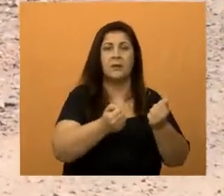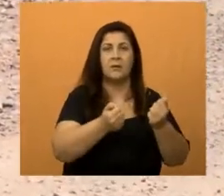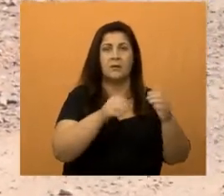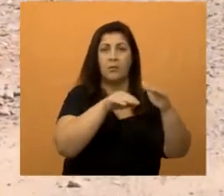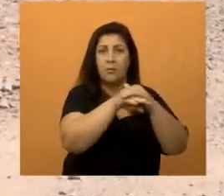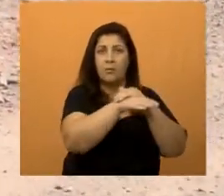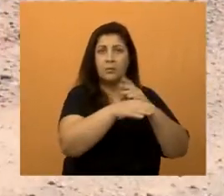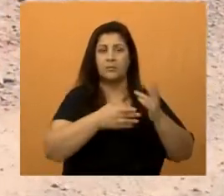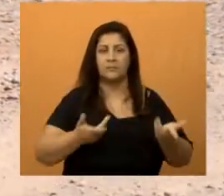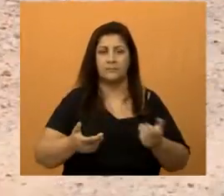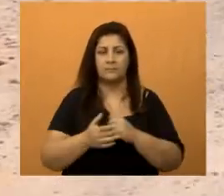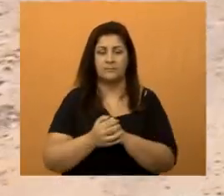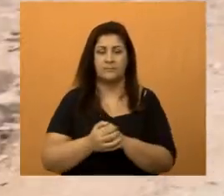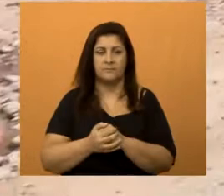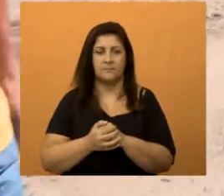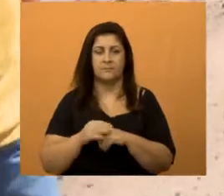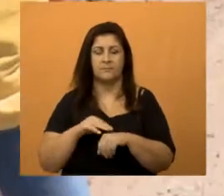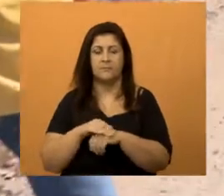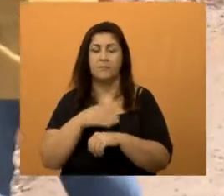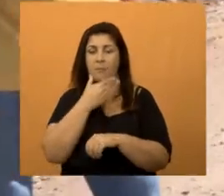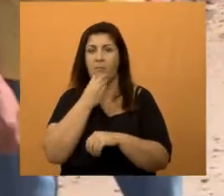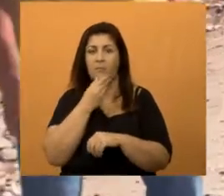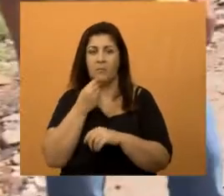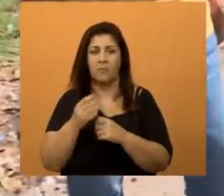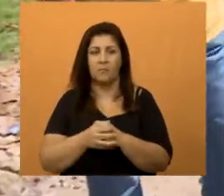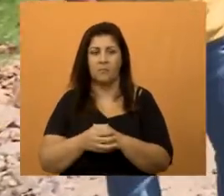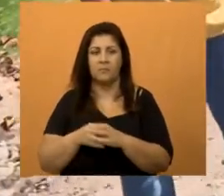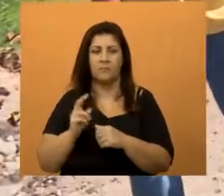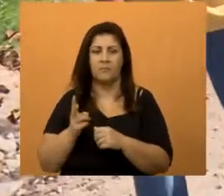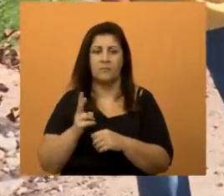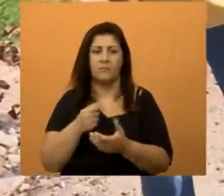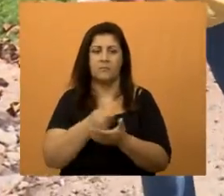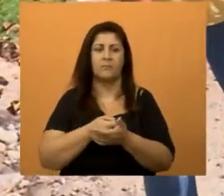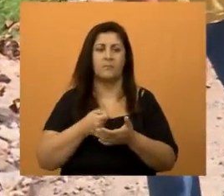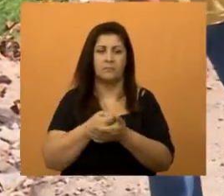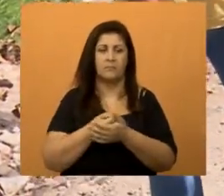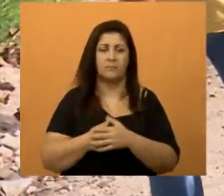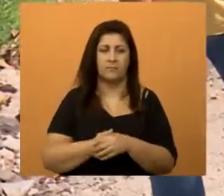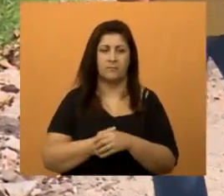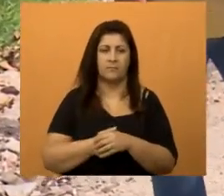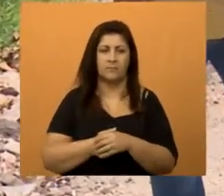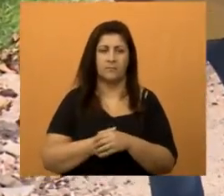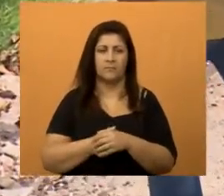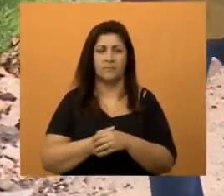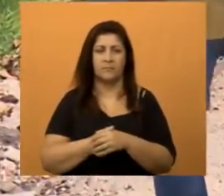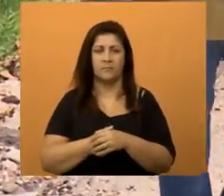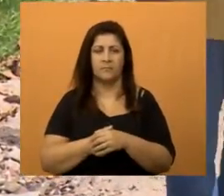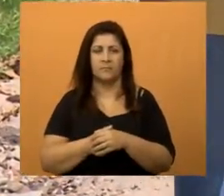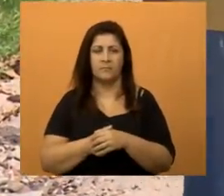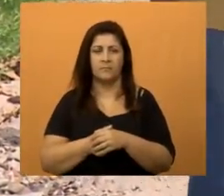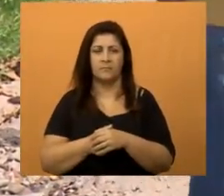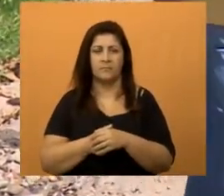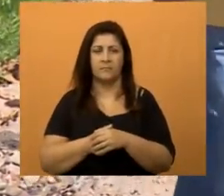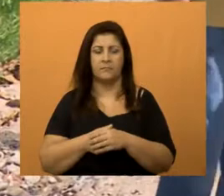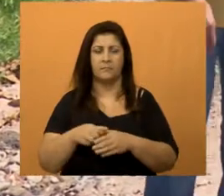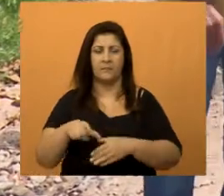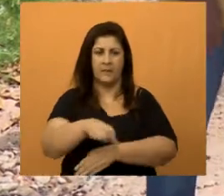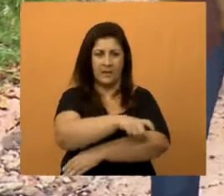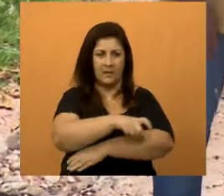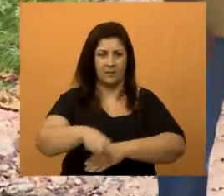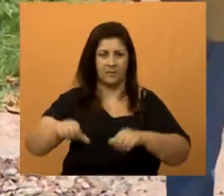morador aqui do Jardim Paraíso, o Soélio, que sempre luta pelo paraíso. Soélio, essa rua aqui, ela está muito ruim.